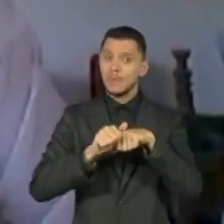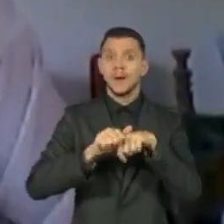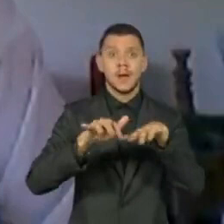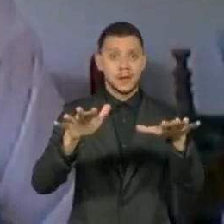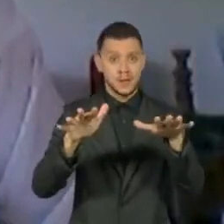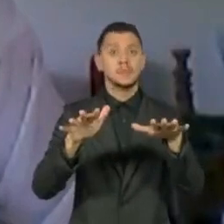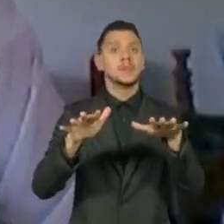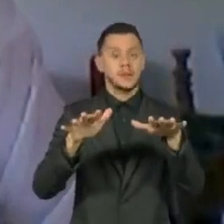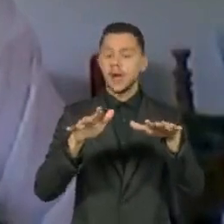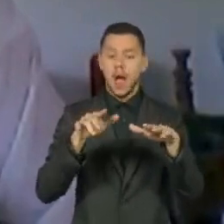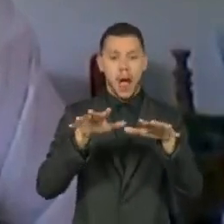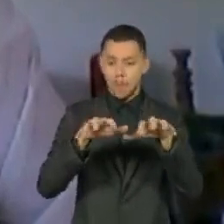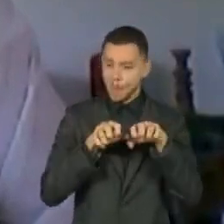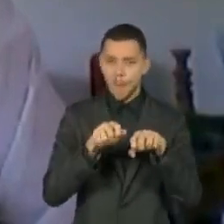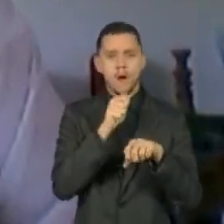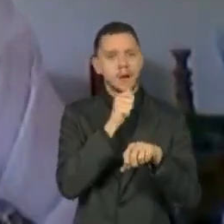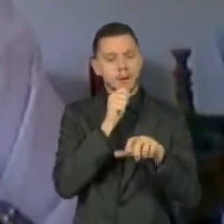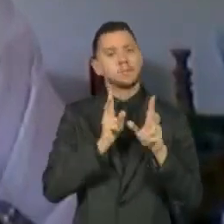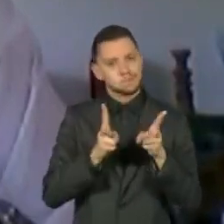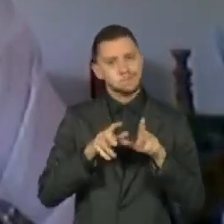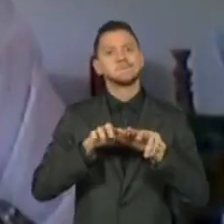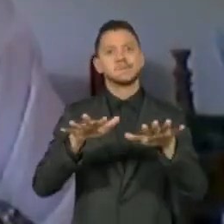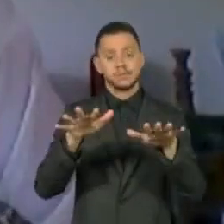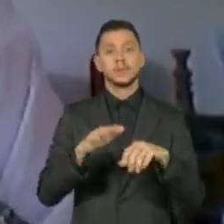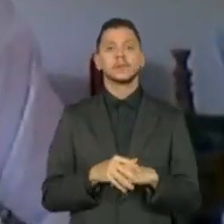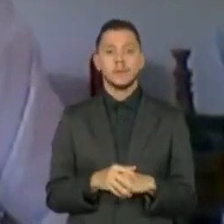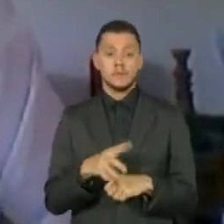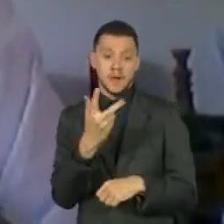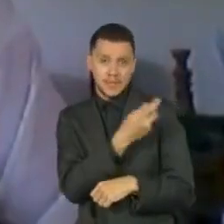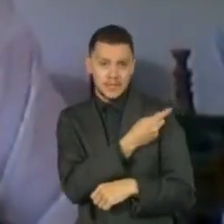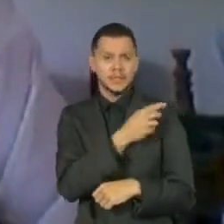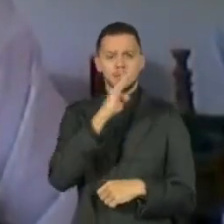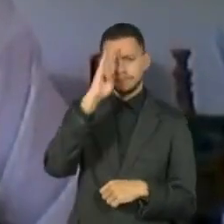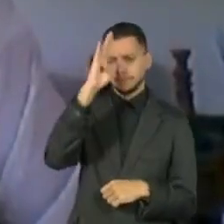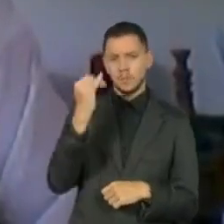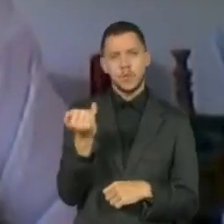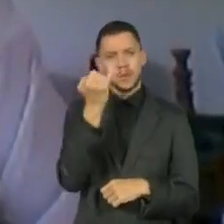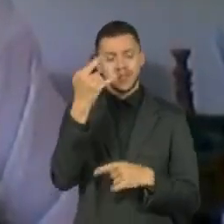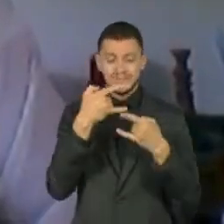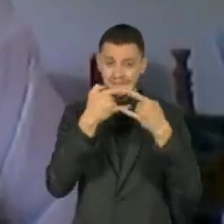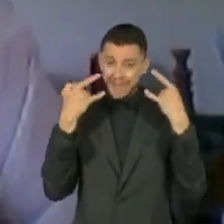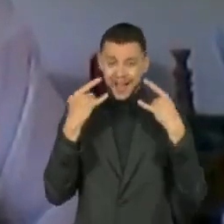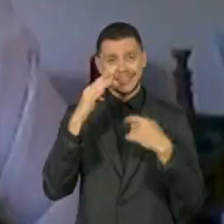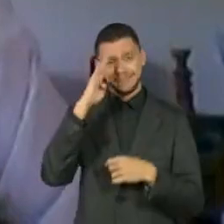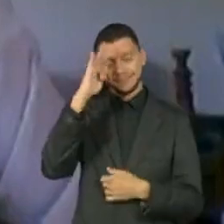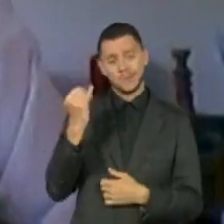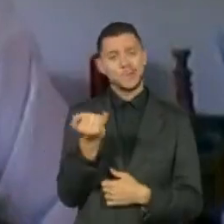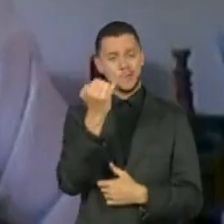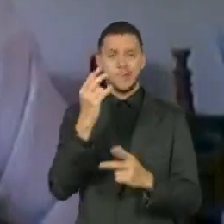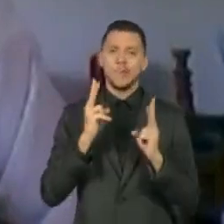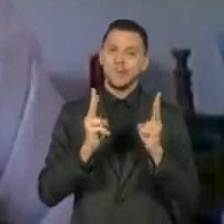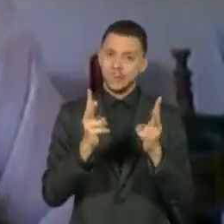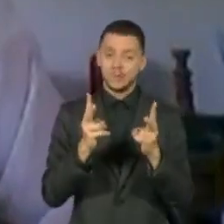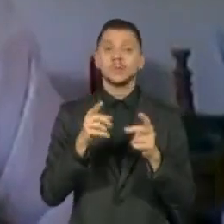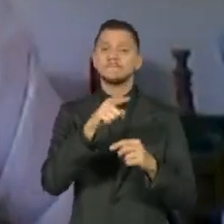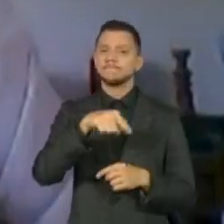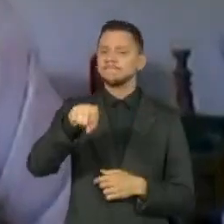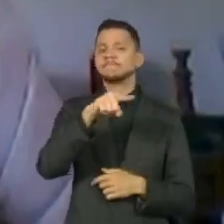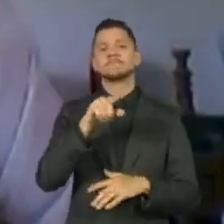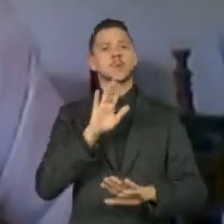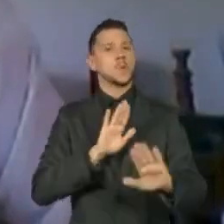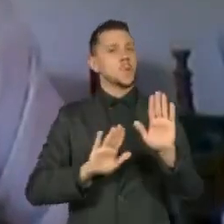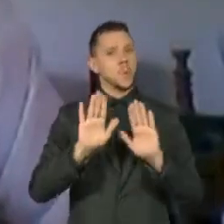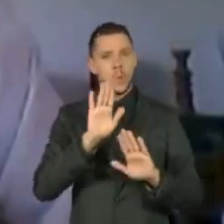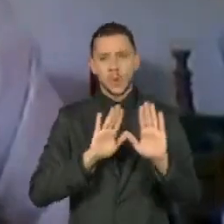vacina continua sendo fundamental, máscara continua sendo fundamental. Tomar muito cuidado para não